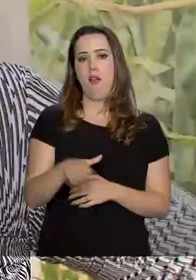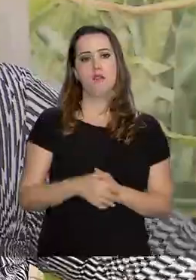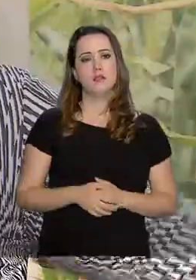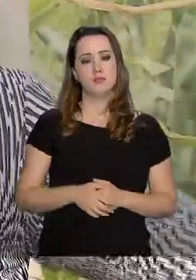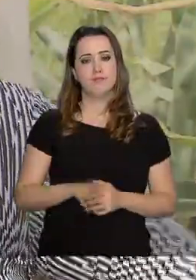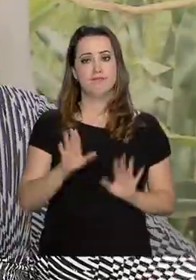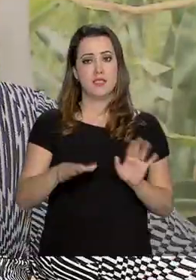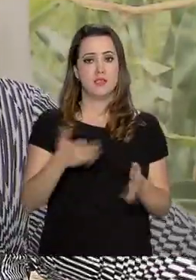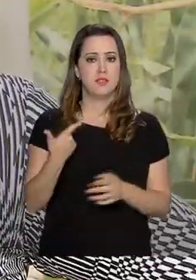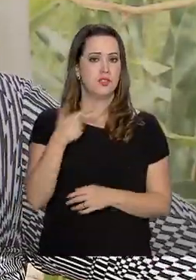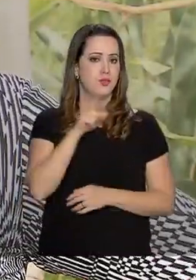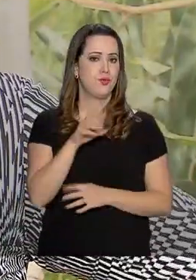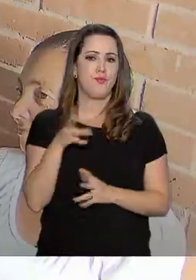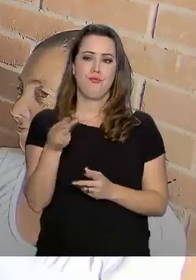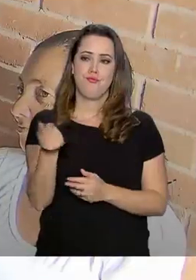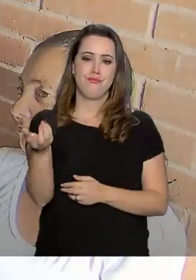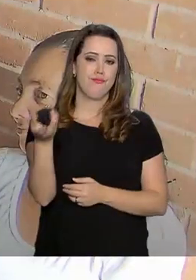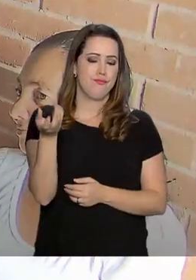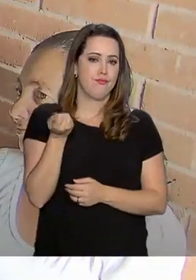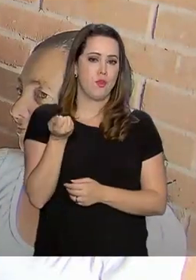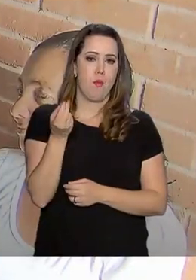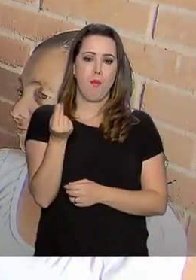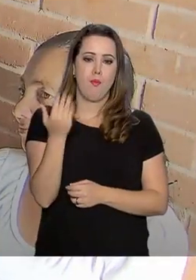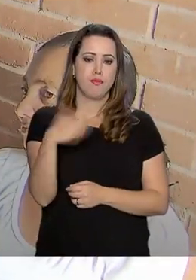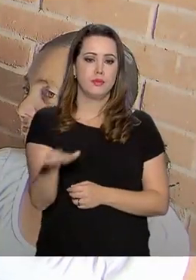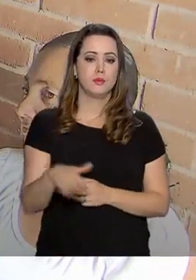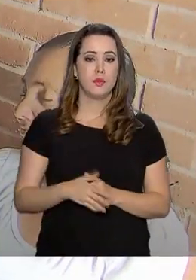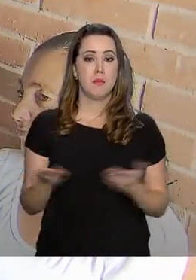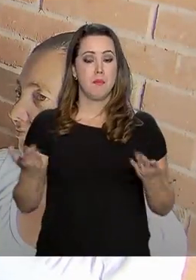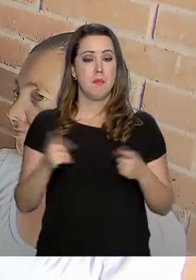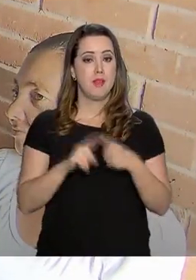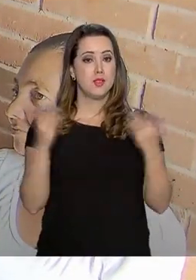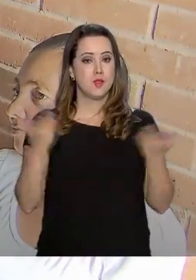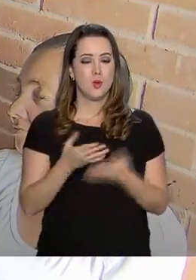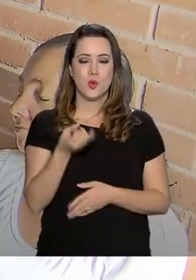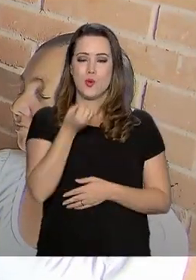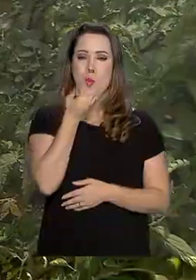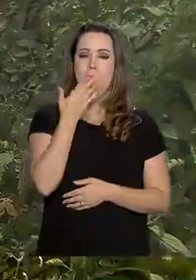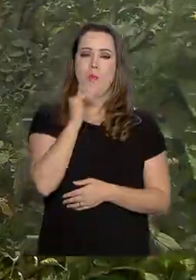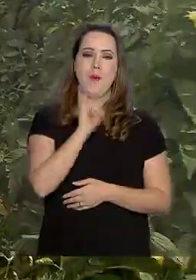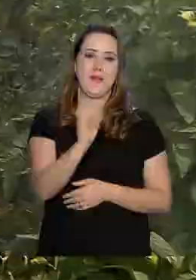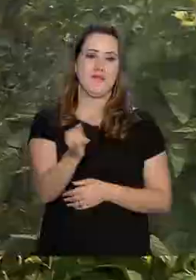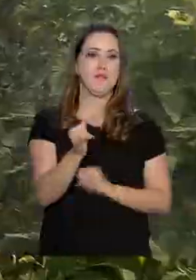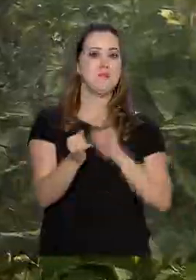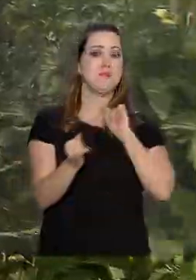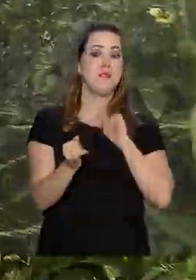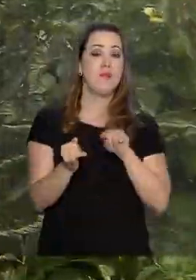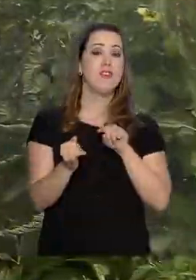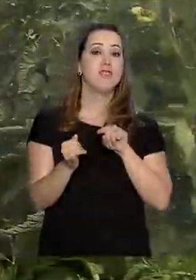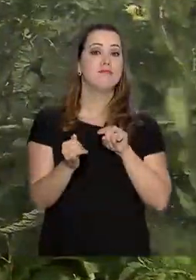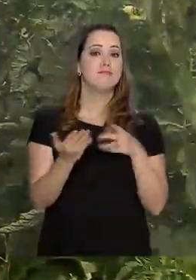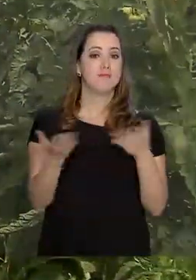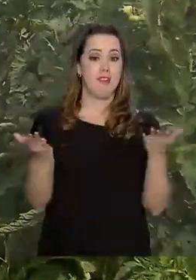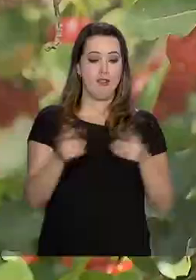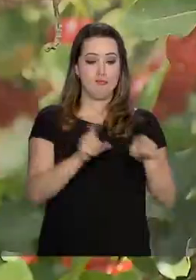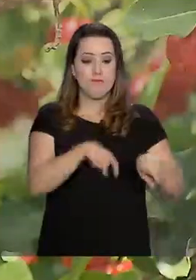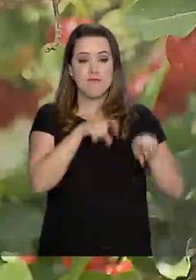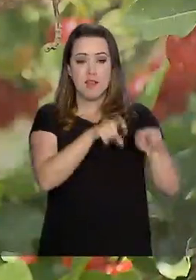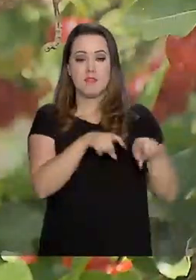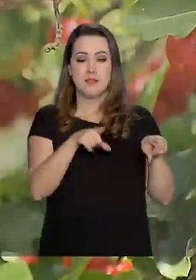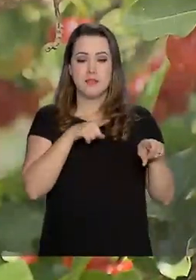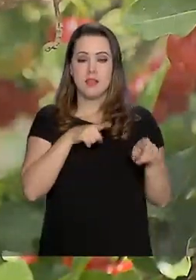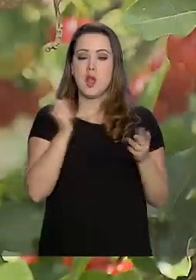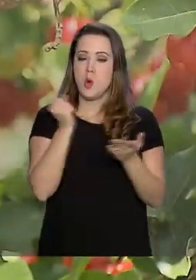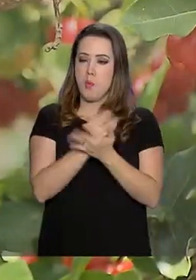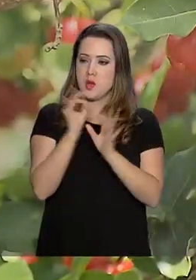Às vezes a gente nem recebe tudo. Mas hoje Dona Maria recebeu uma boa notícia. Agora a sua produção tem